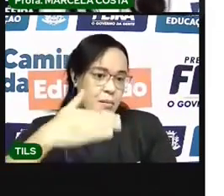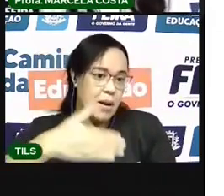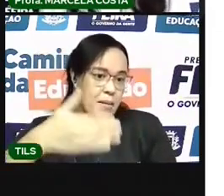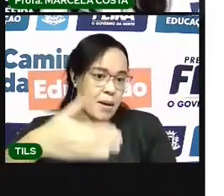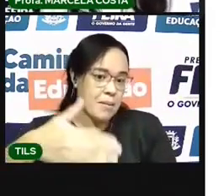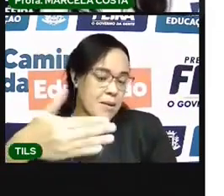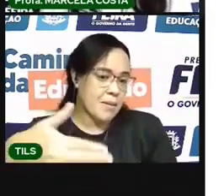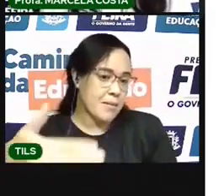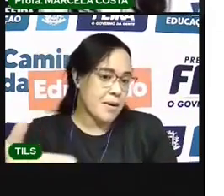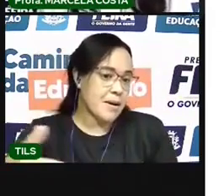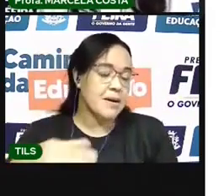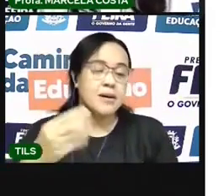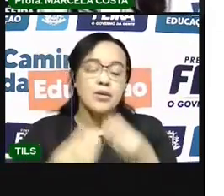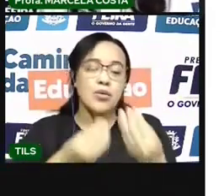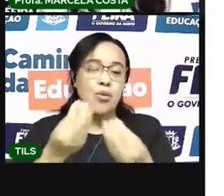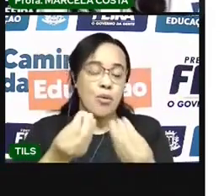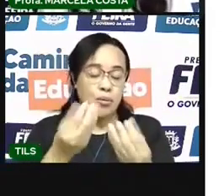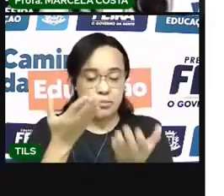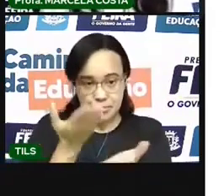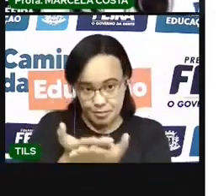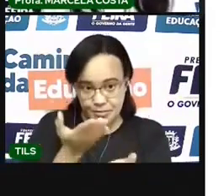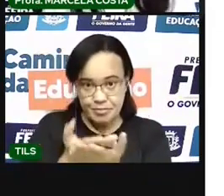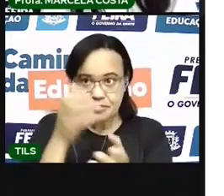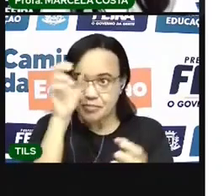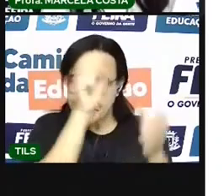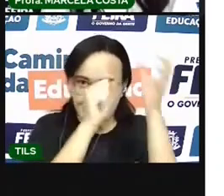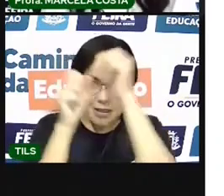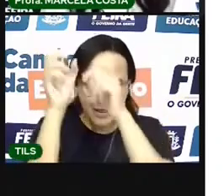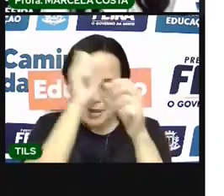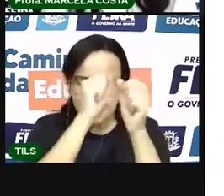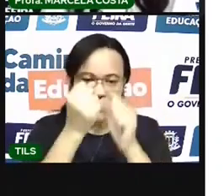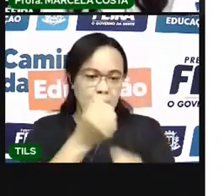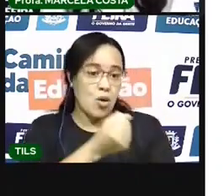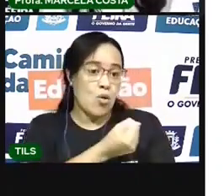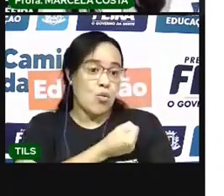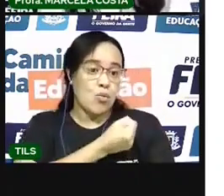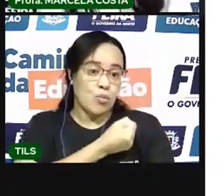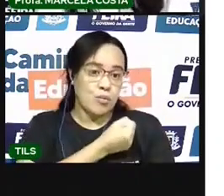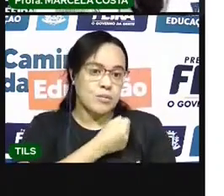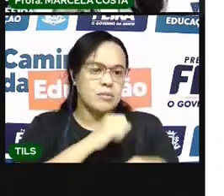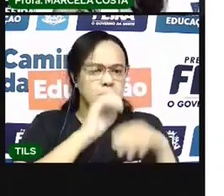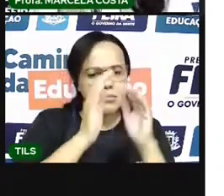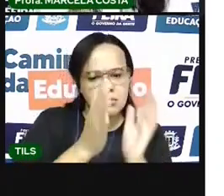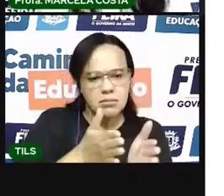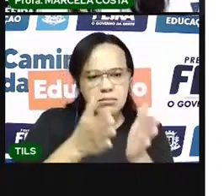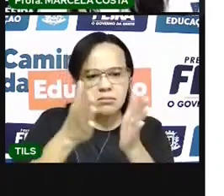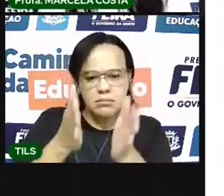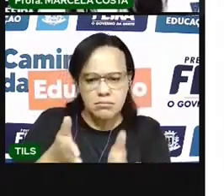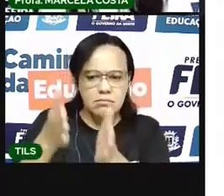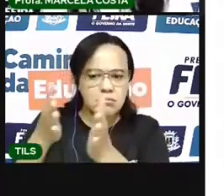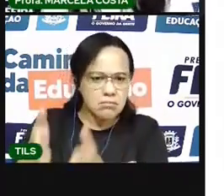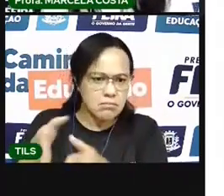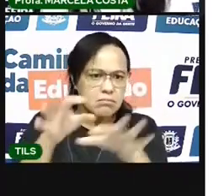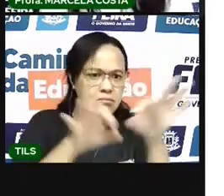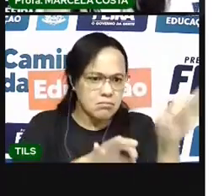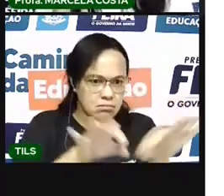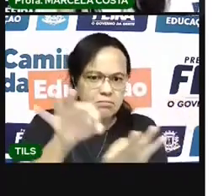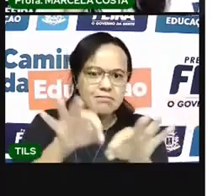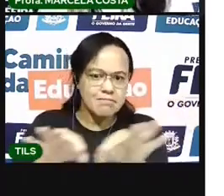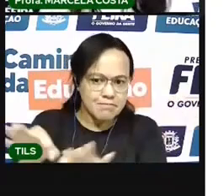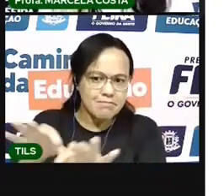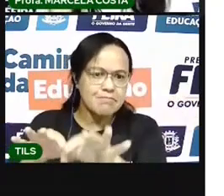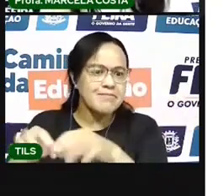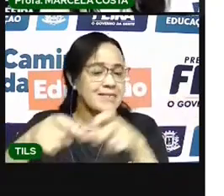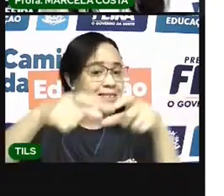aula, vocês vão aprender que os números, eles são organizados em uma ordem lógica,